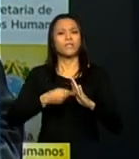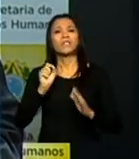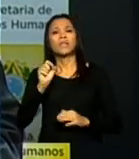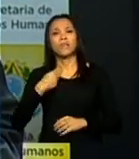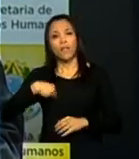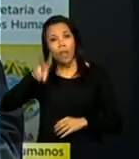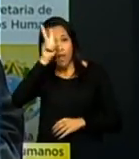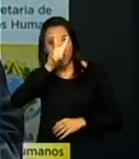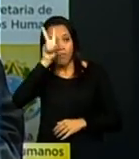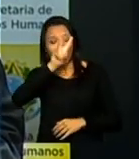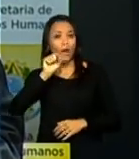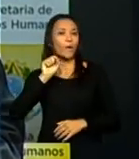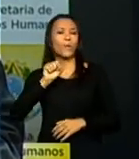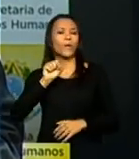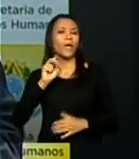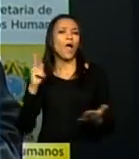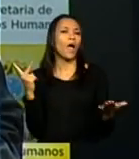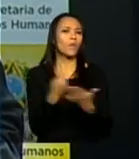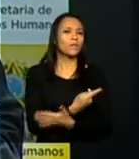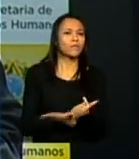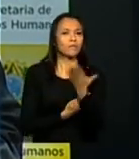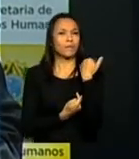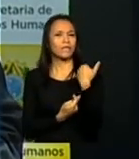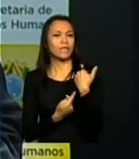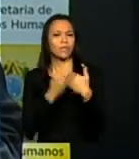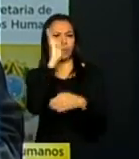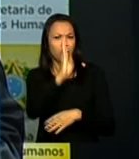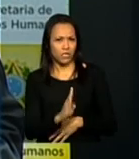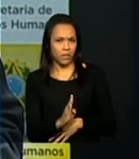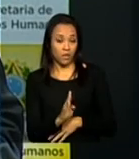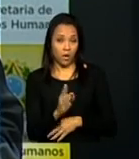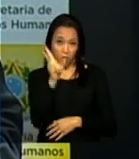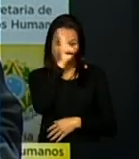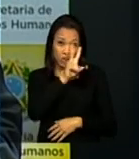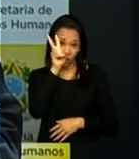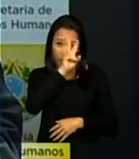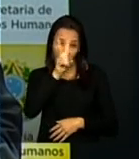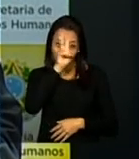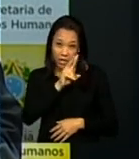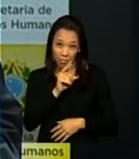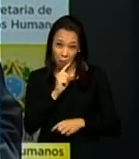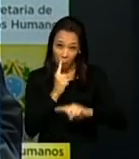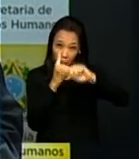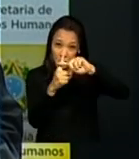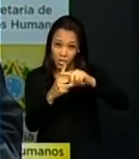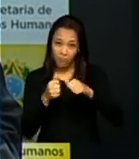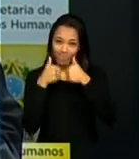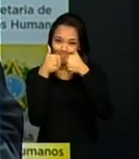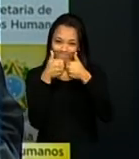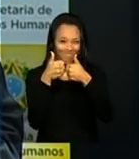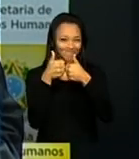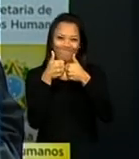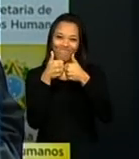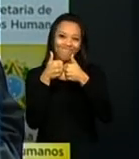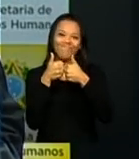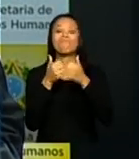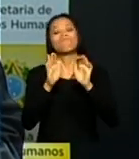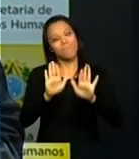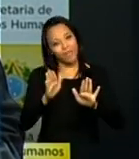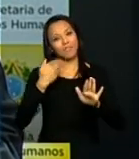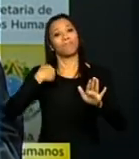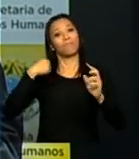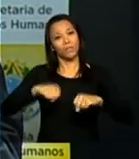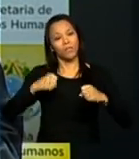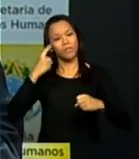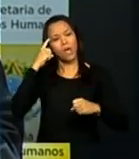história que o Brasil tem, que não é uma história positiva, mas que, certamente, nós podemos fazer uma